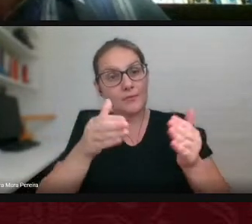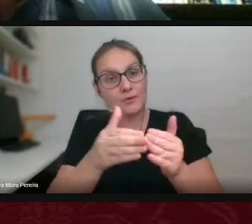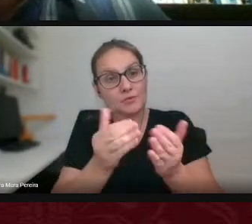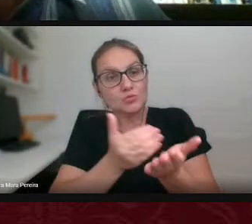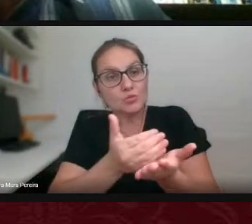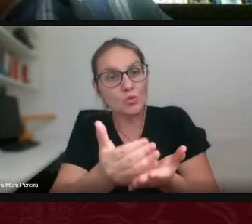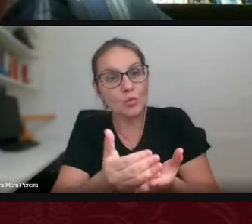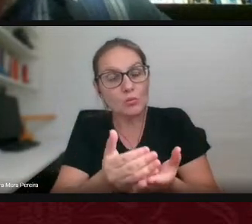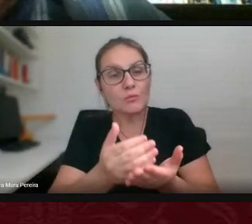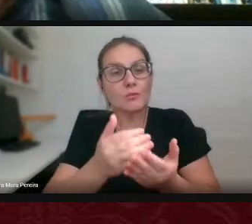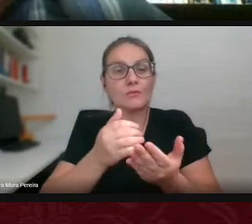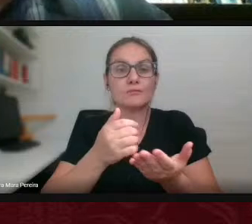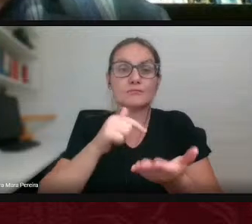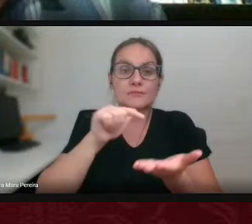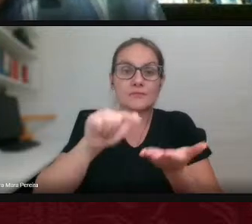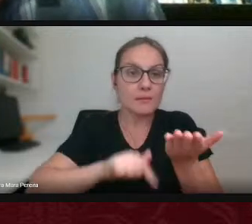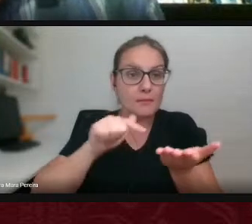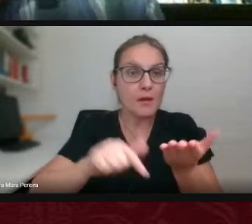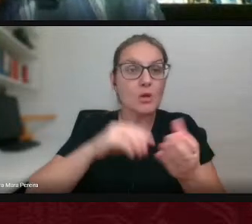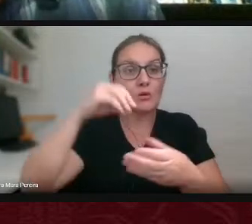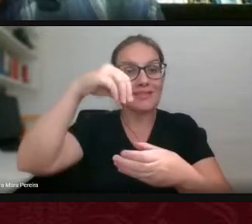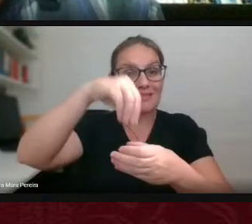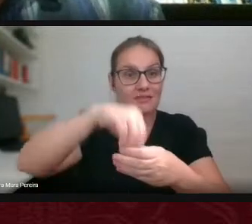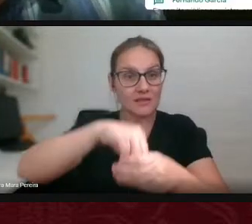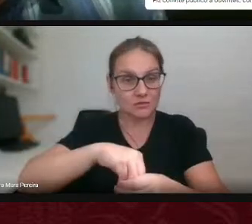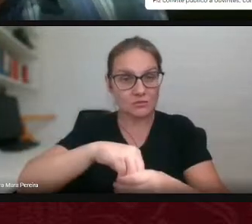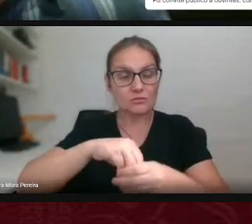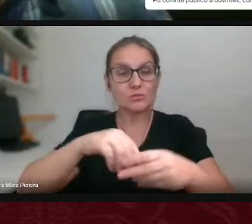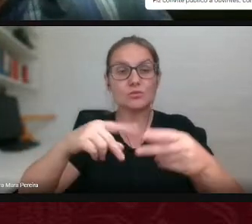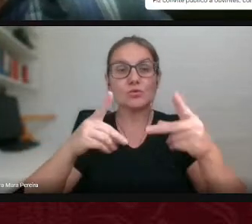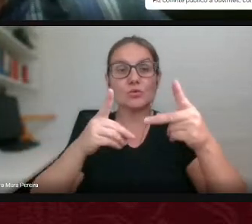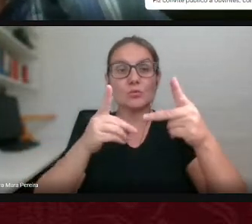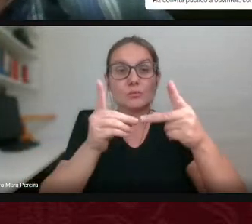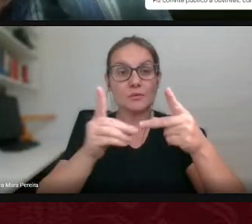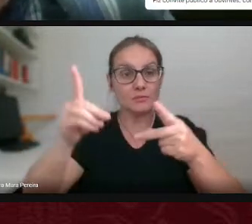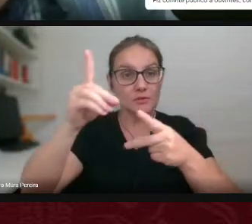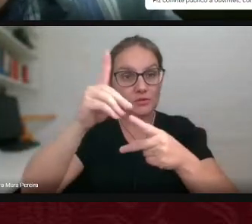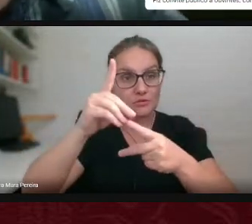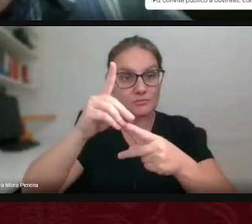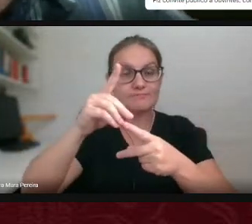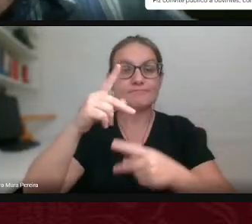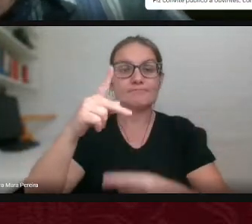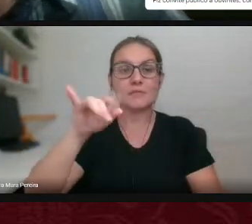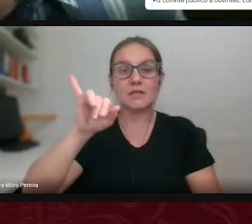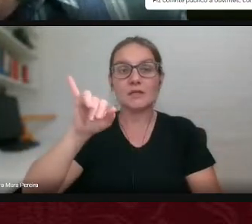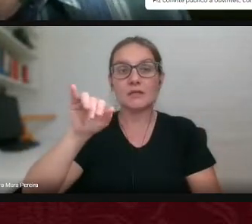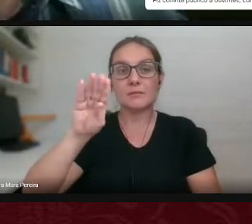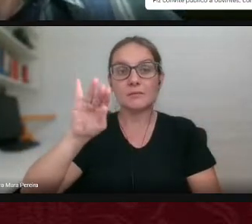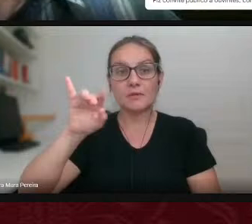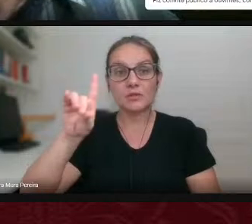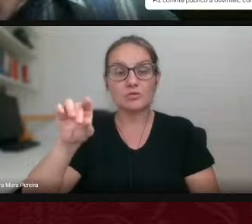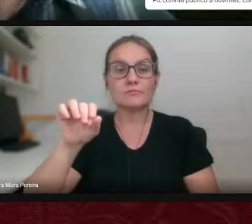a consolidação no PIBID, né? O PIBID, na verdade, a educação física é um dos primeiros cursos, né? A